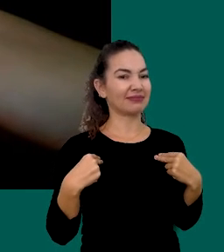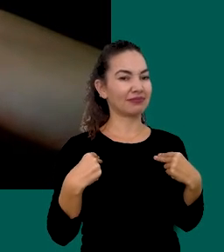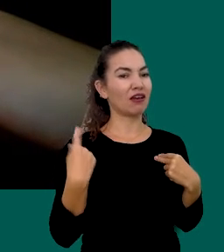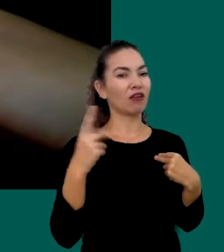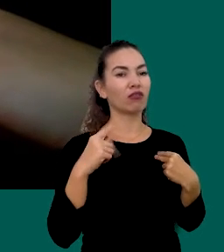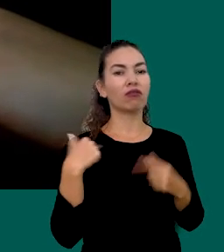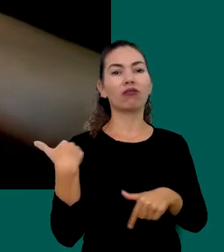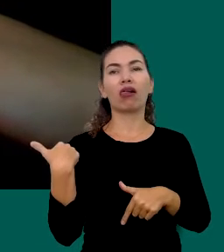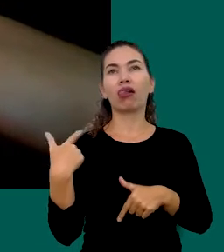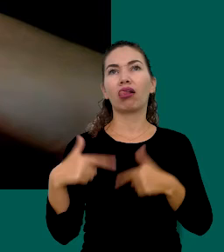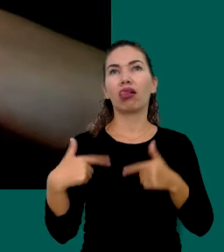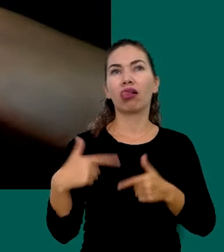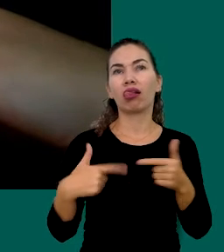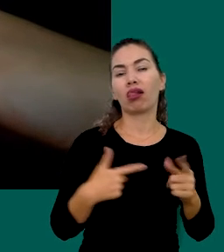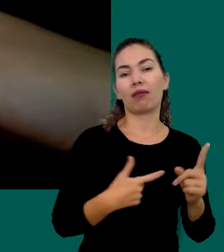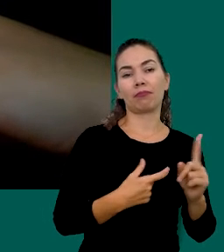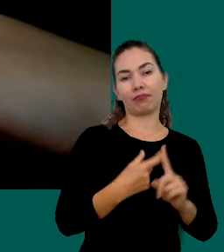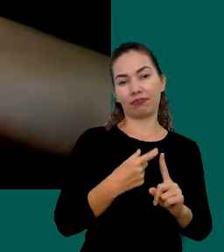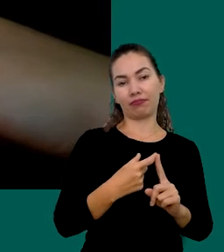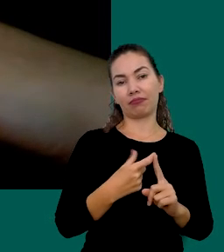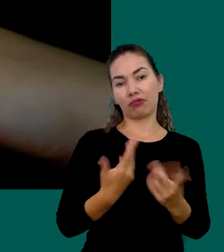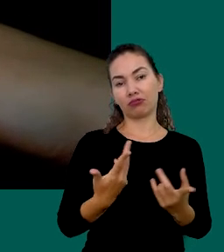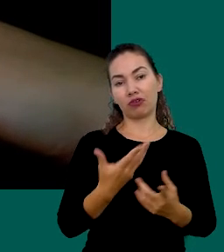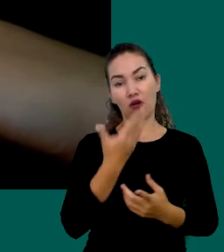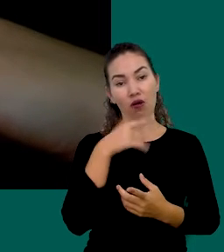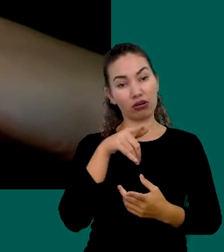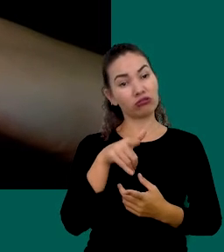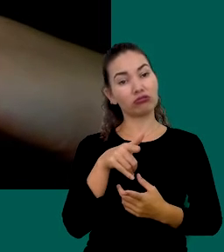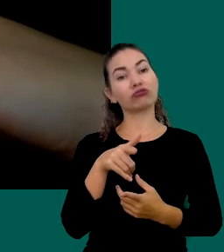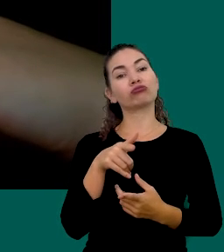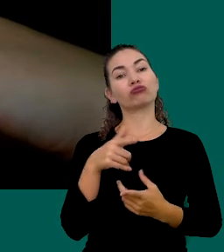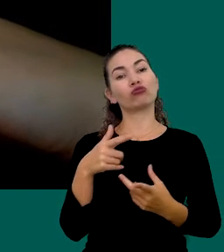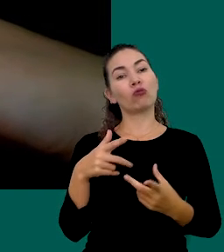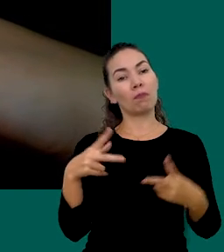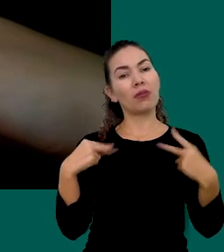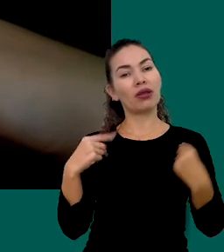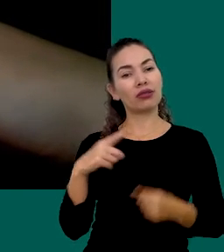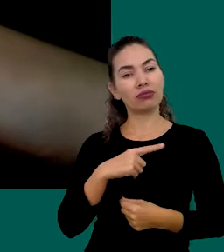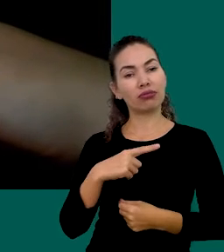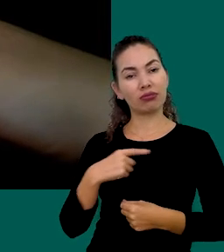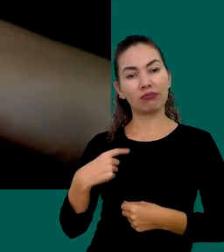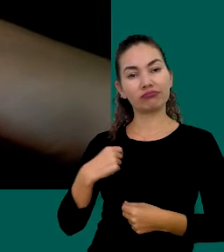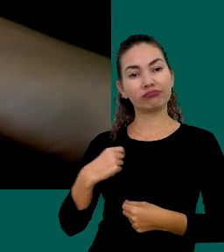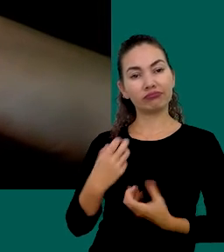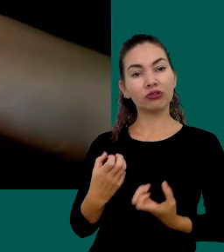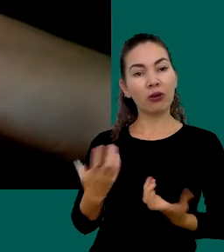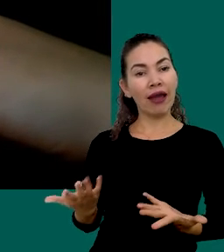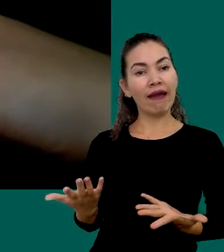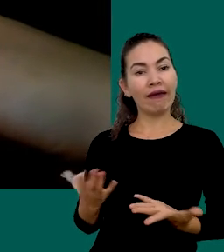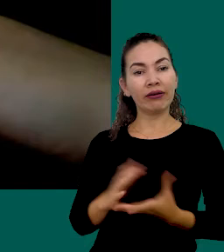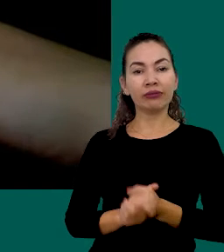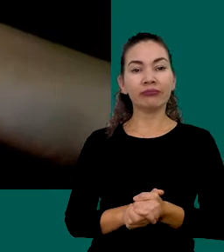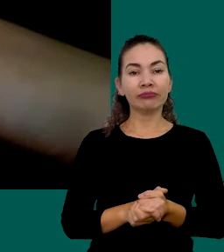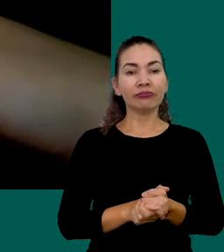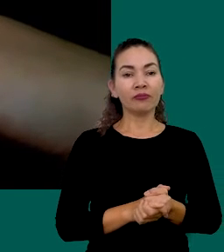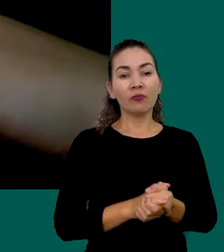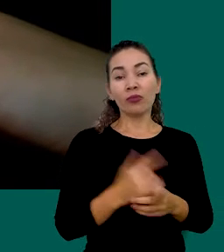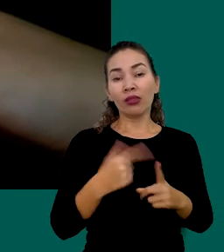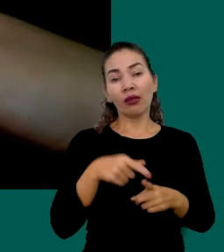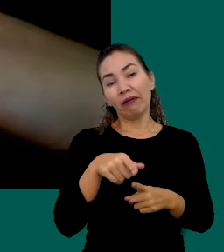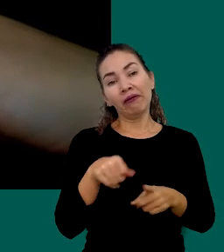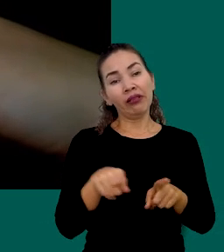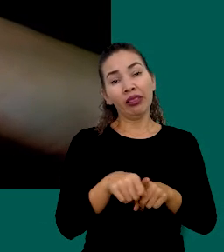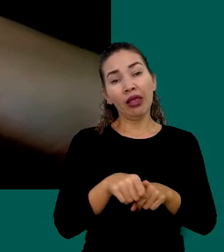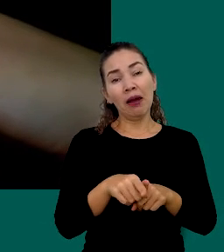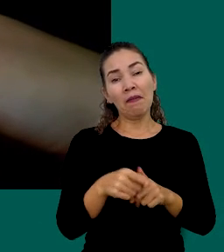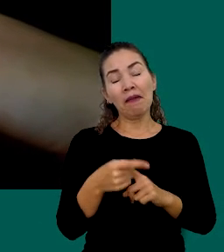trabalhou Todo aquele mês Então Você considera Que você merece Ter essa roupa Que você Tanto quer Afinal de contas Também